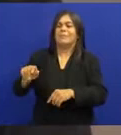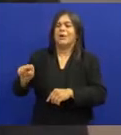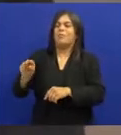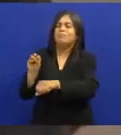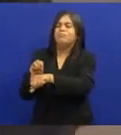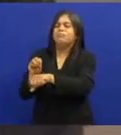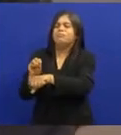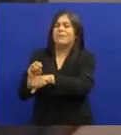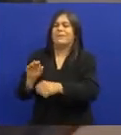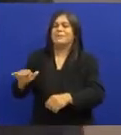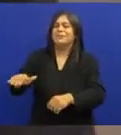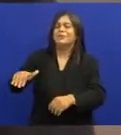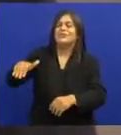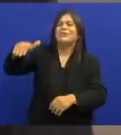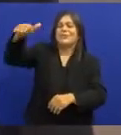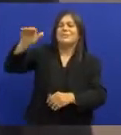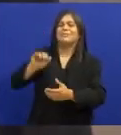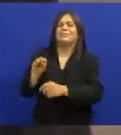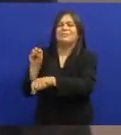ela conta que